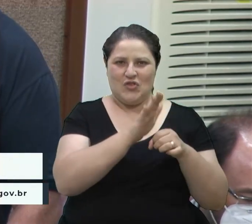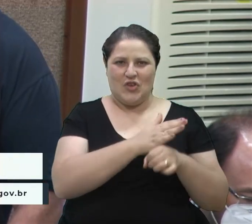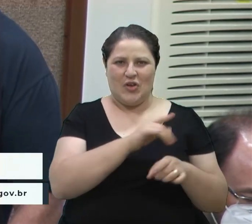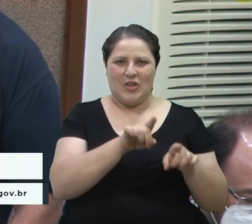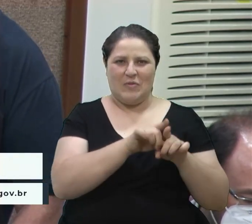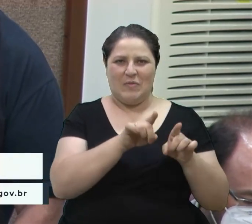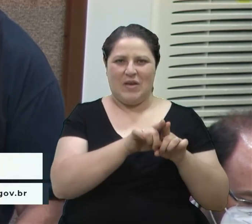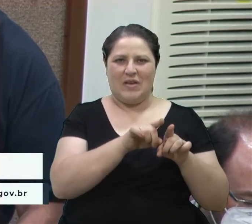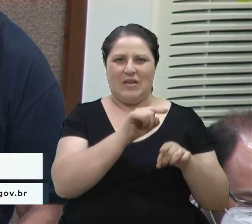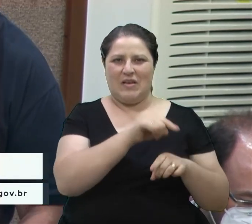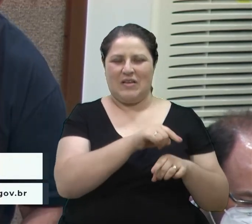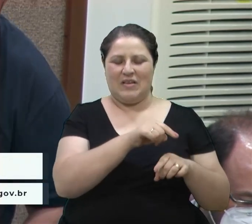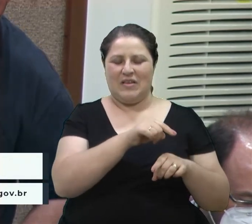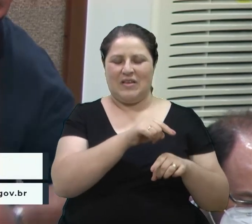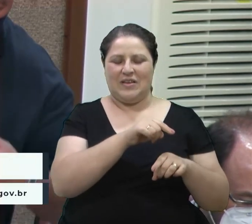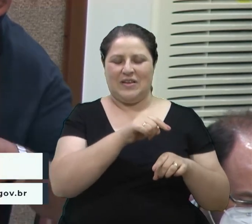imigrante. Obrigado, presidente. Obrigado, presidente.